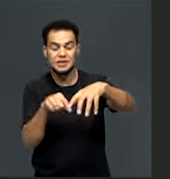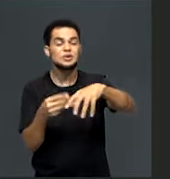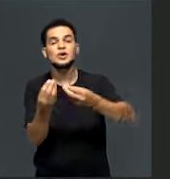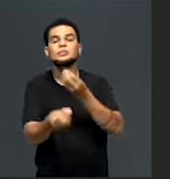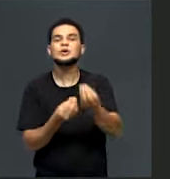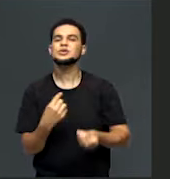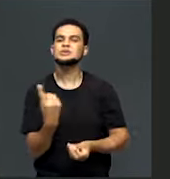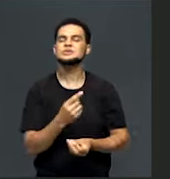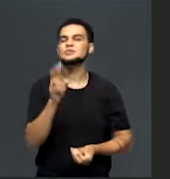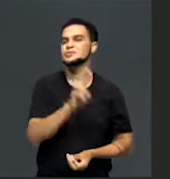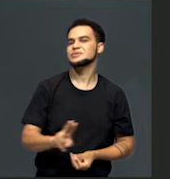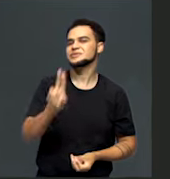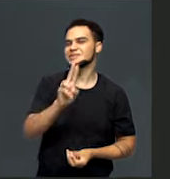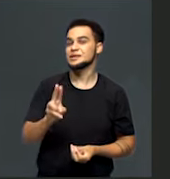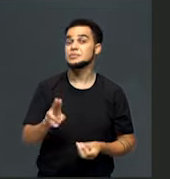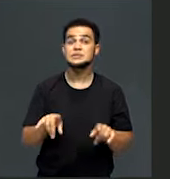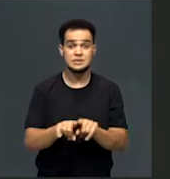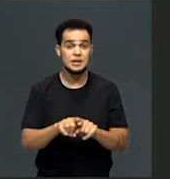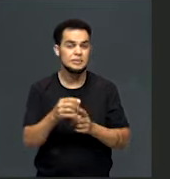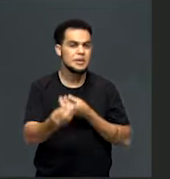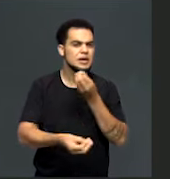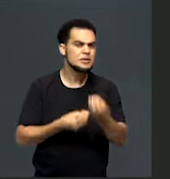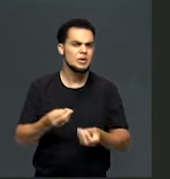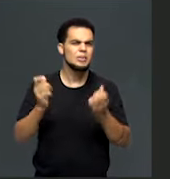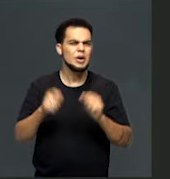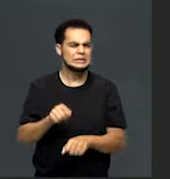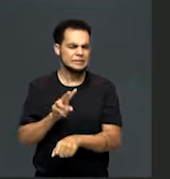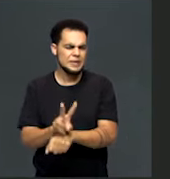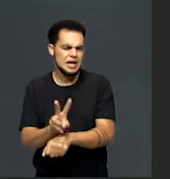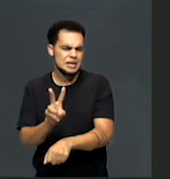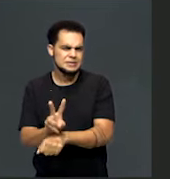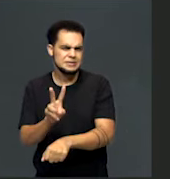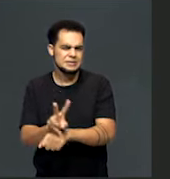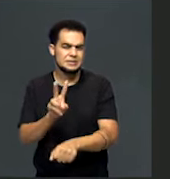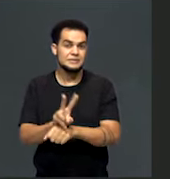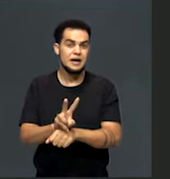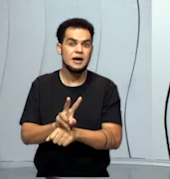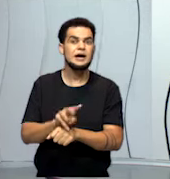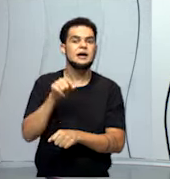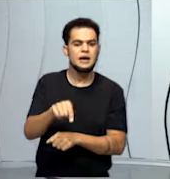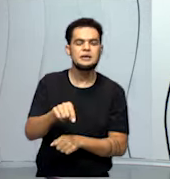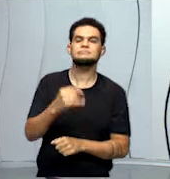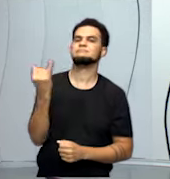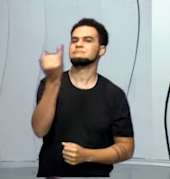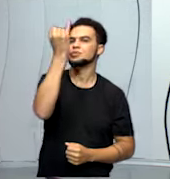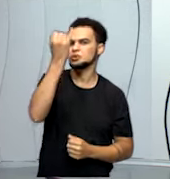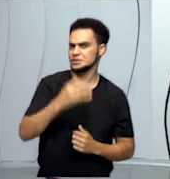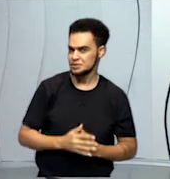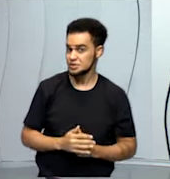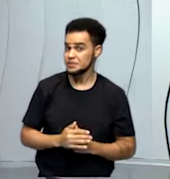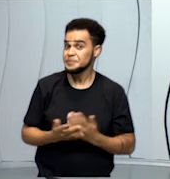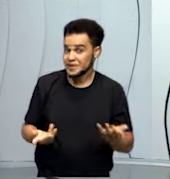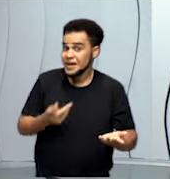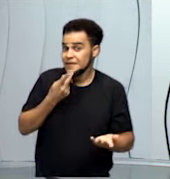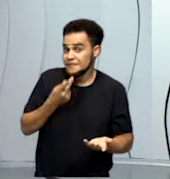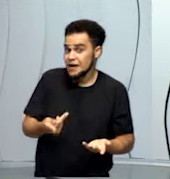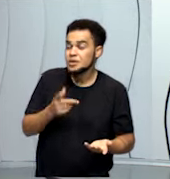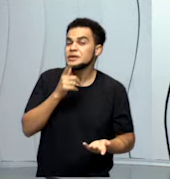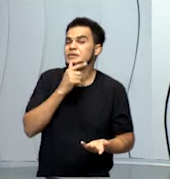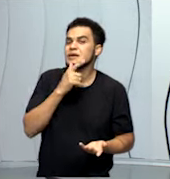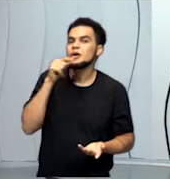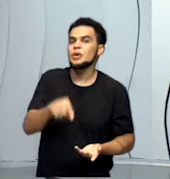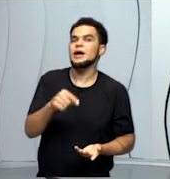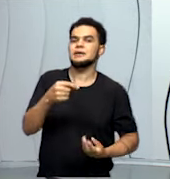como nós podemos preservar esse recurso que é tão importante. A gente diz que a água é um recurso vital